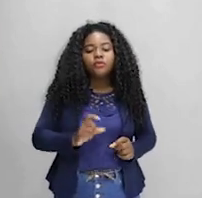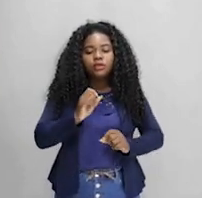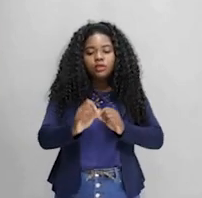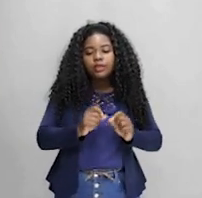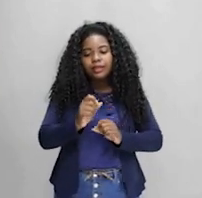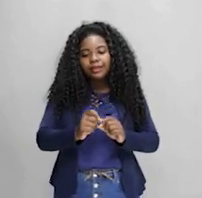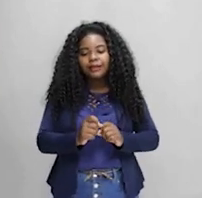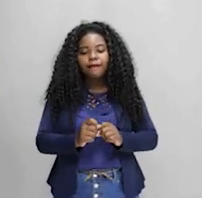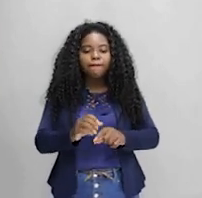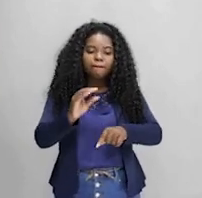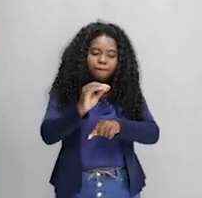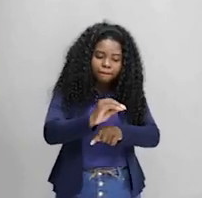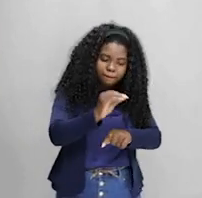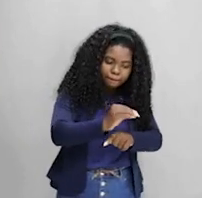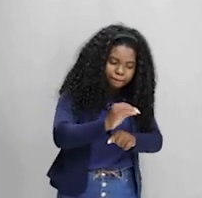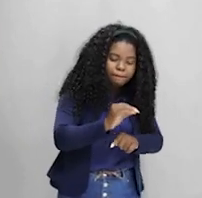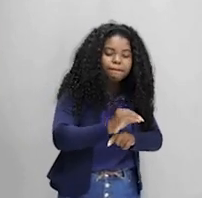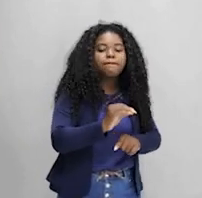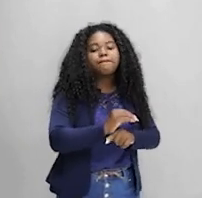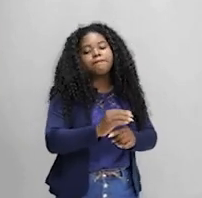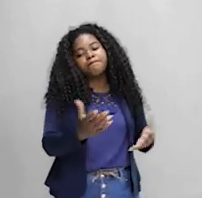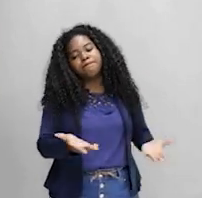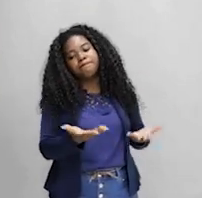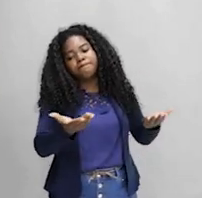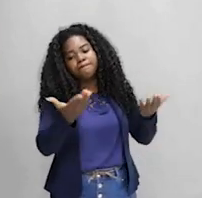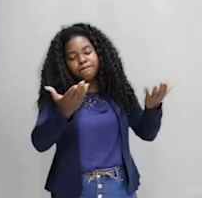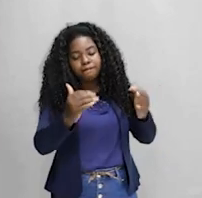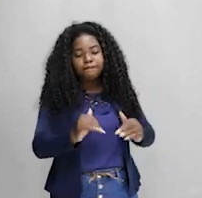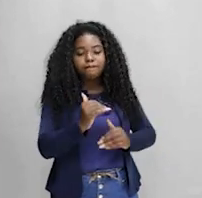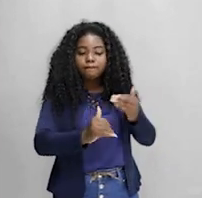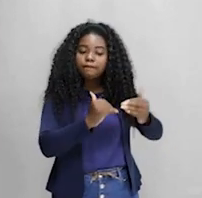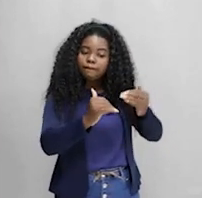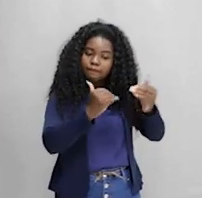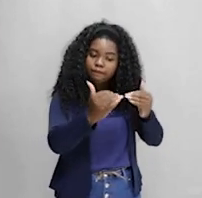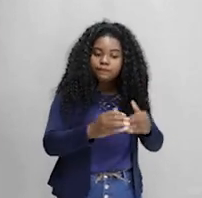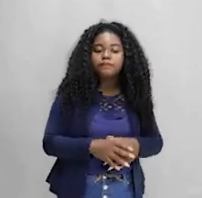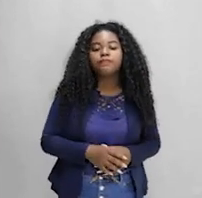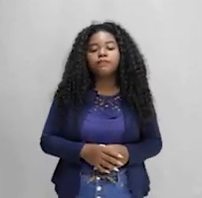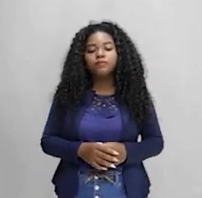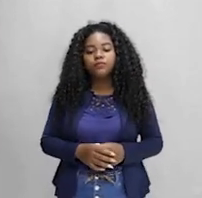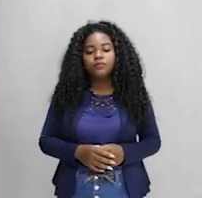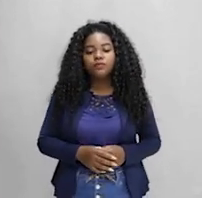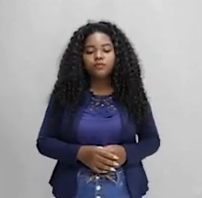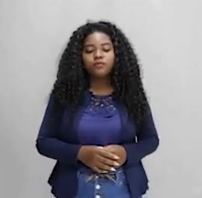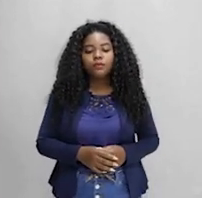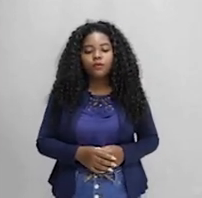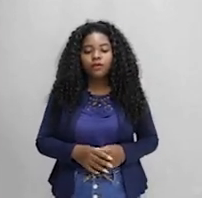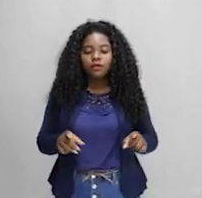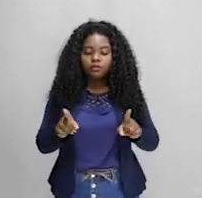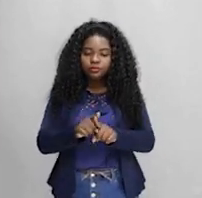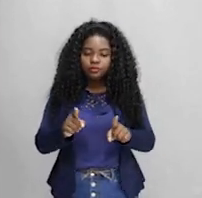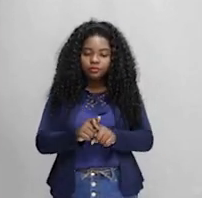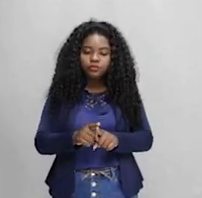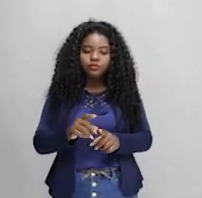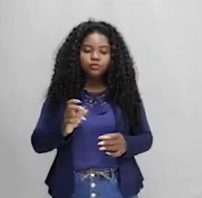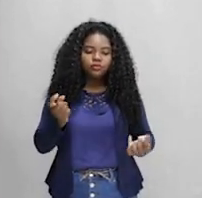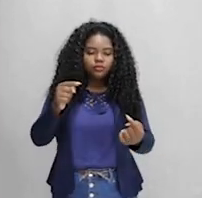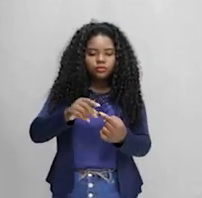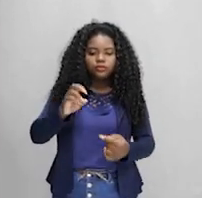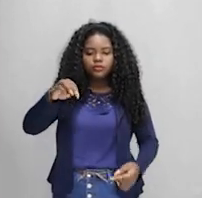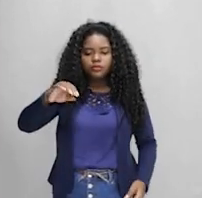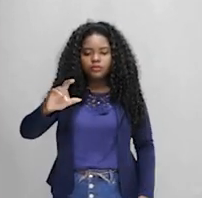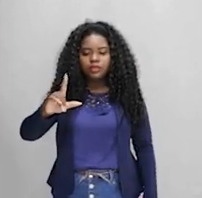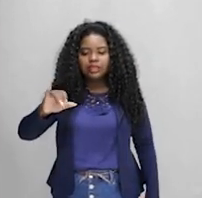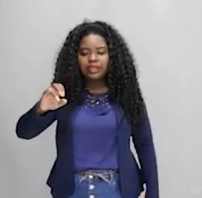sustentável, e que os recursos deveriam ser preservados. E a reafirmação dos objetivos do milênio, que é